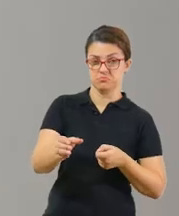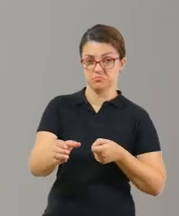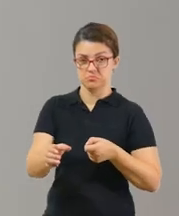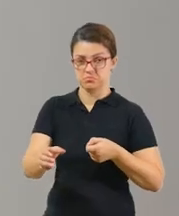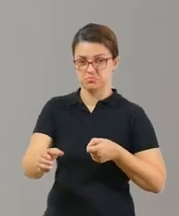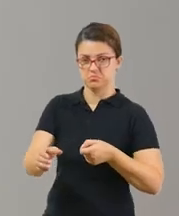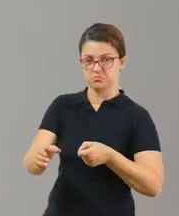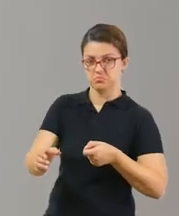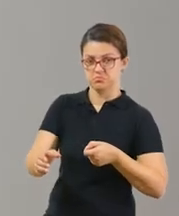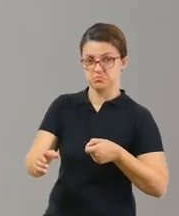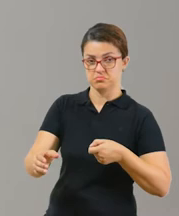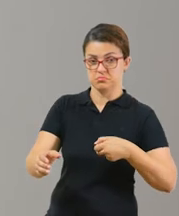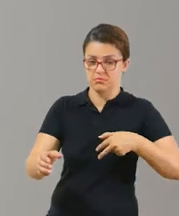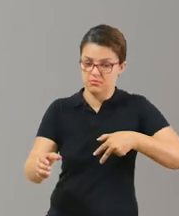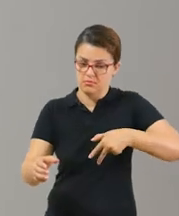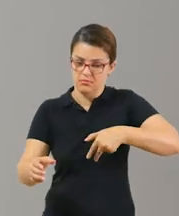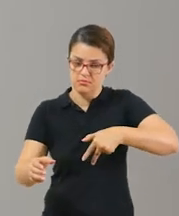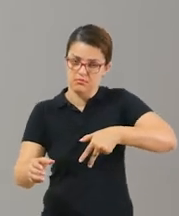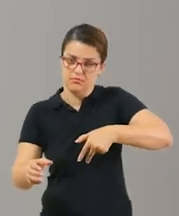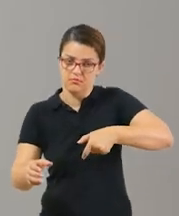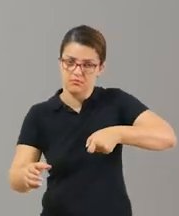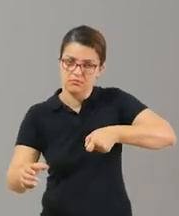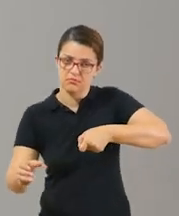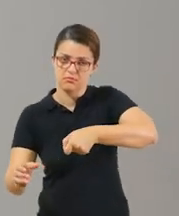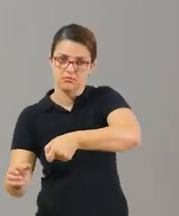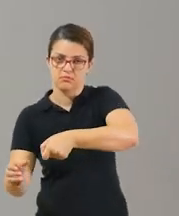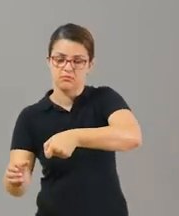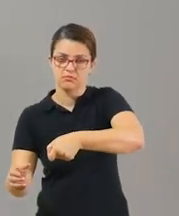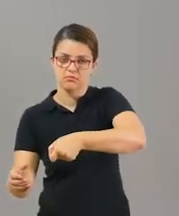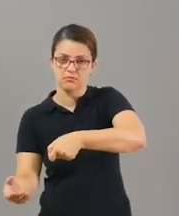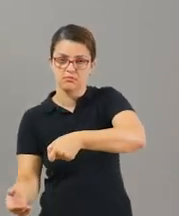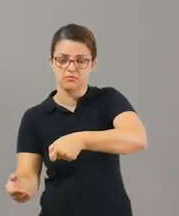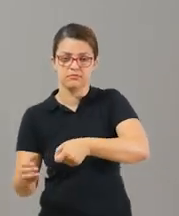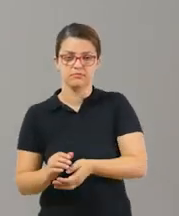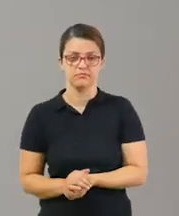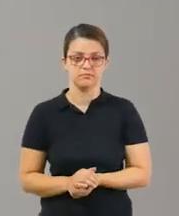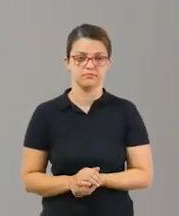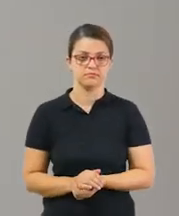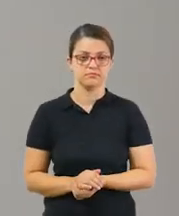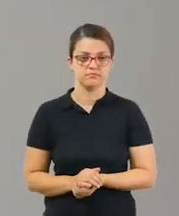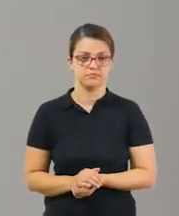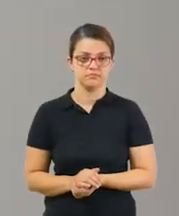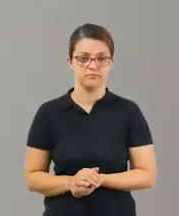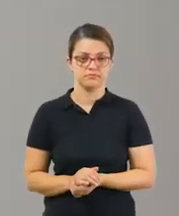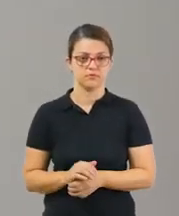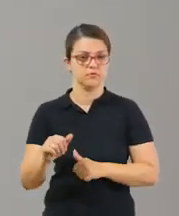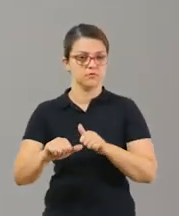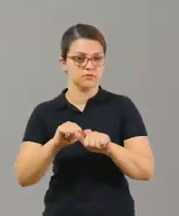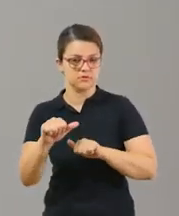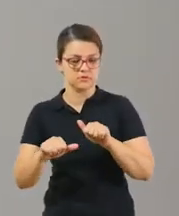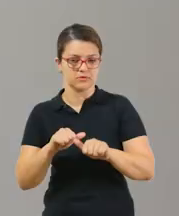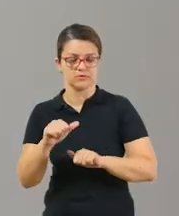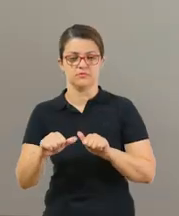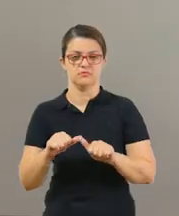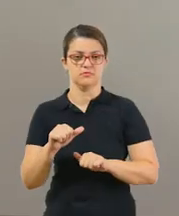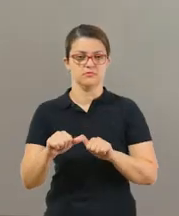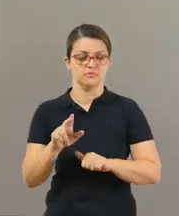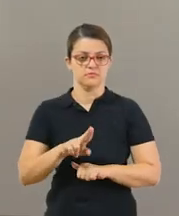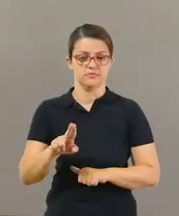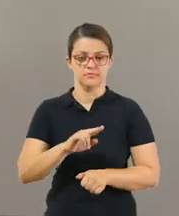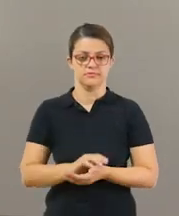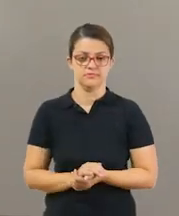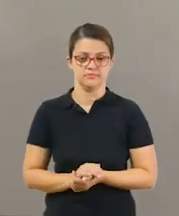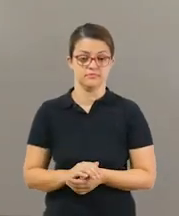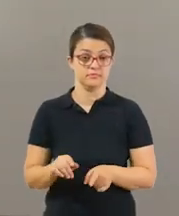garrafa, vai tentar se movimentar antes, vai tentar derrubar a garrafa depois e utilizar essas mesmas variações, tá? Uma